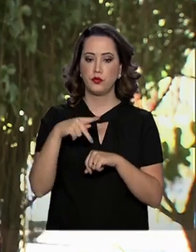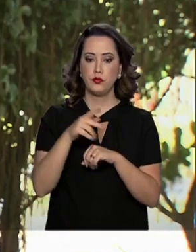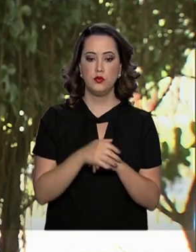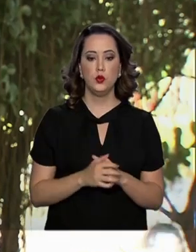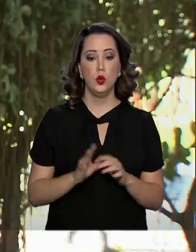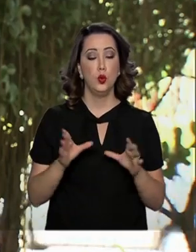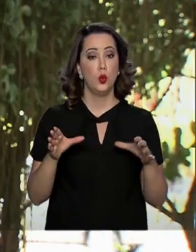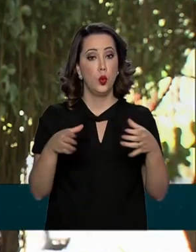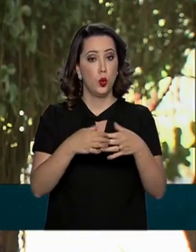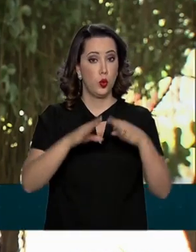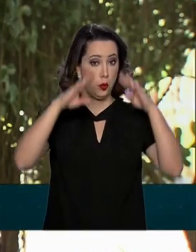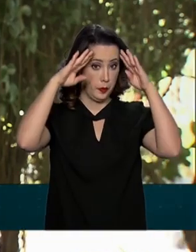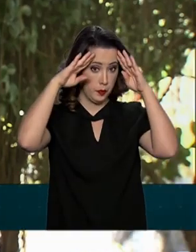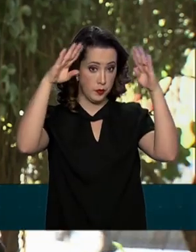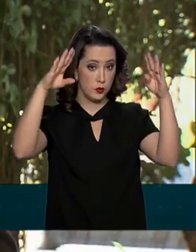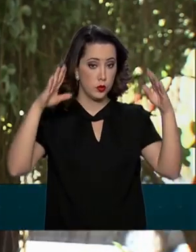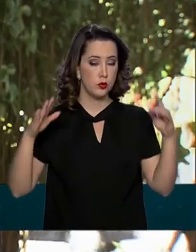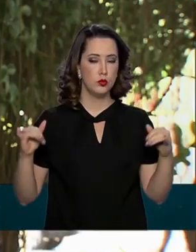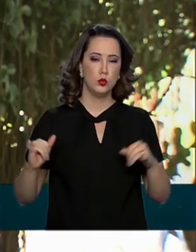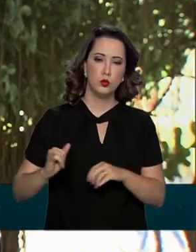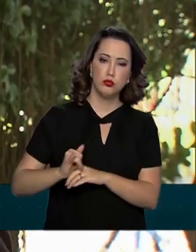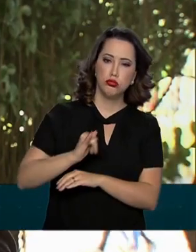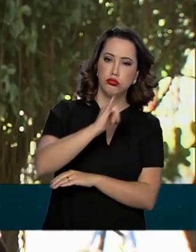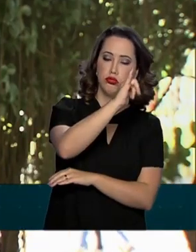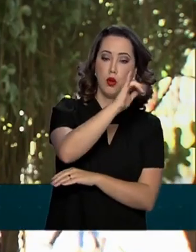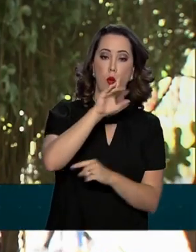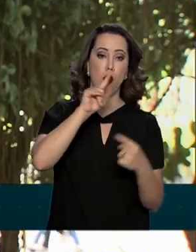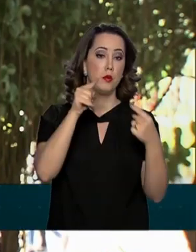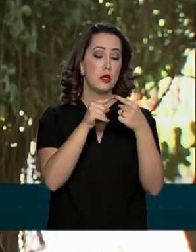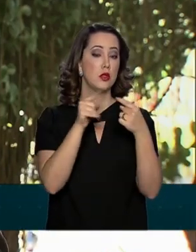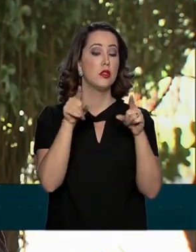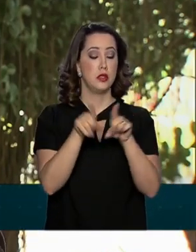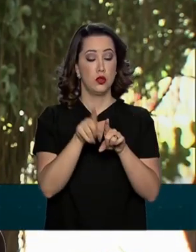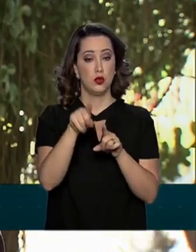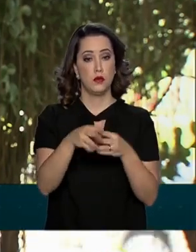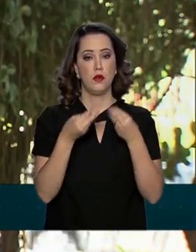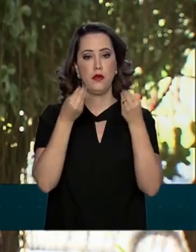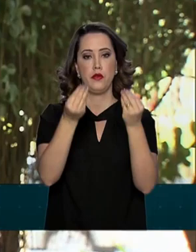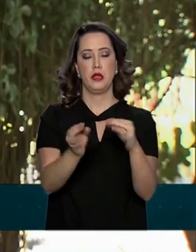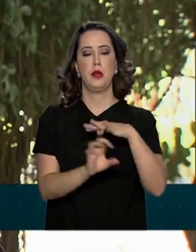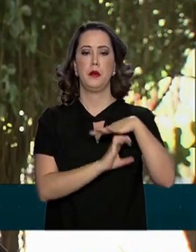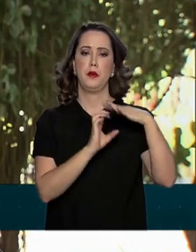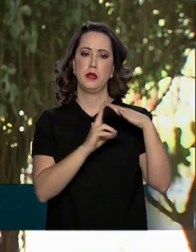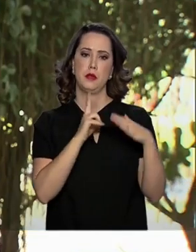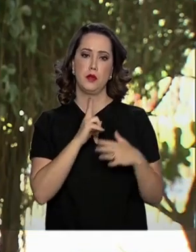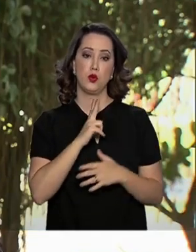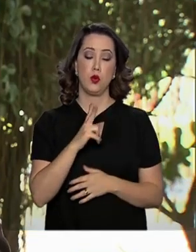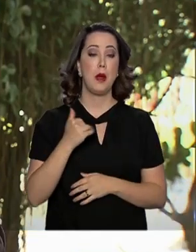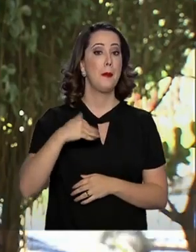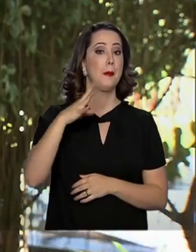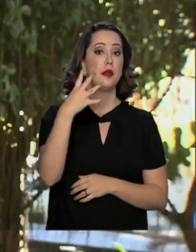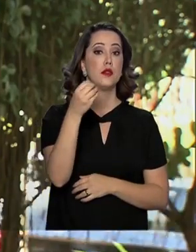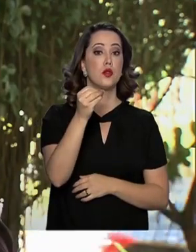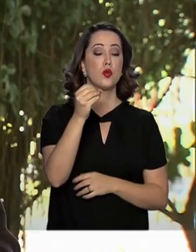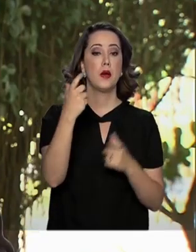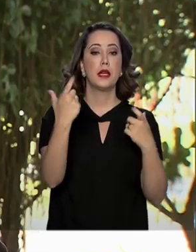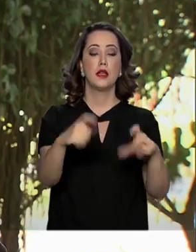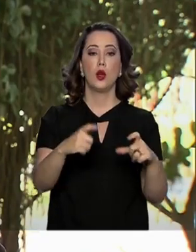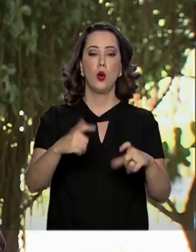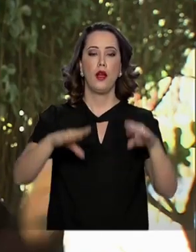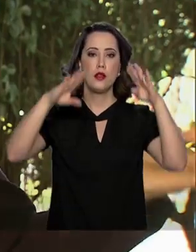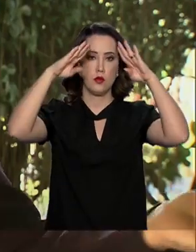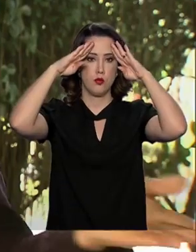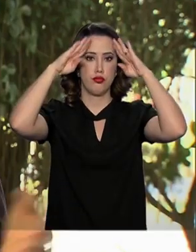aéreo, até 2022, a previsão é conceder à iniciativa privada mais de 40 aeroportos. E o governo federal